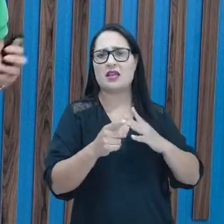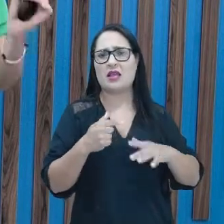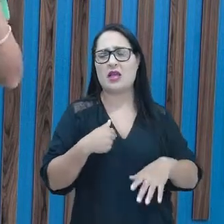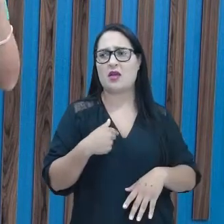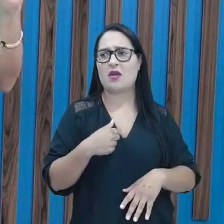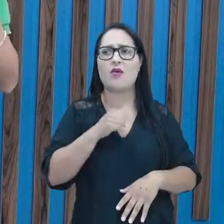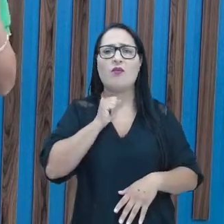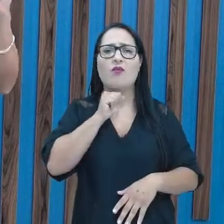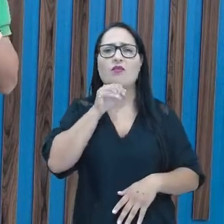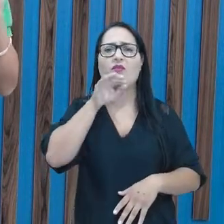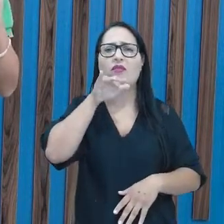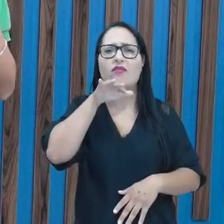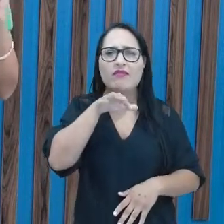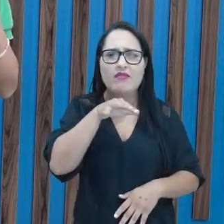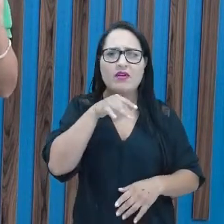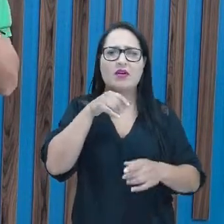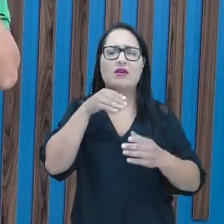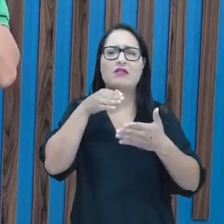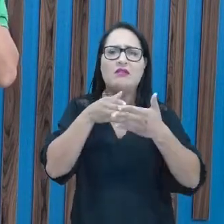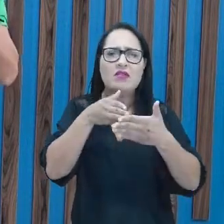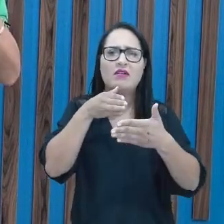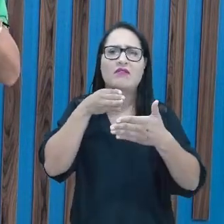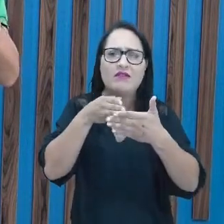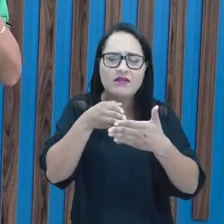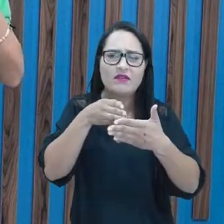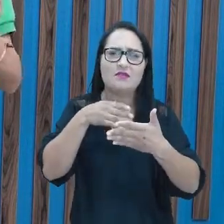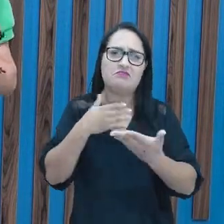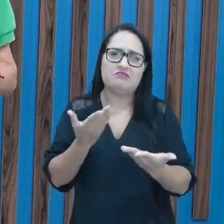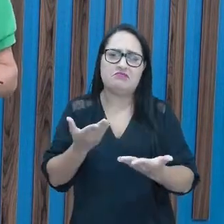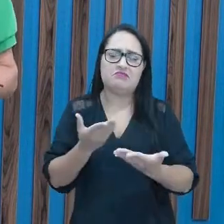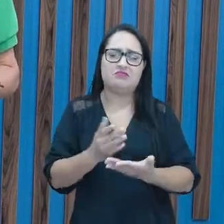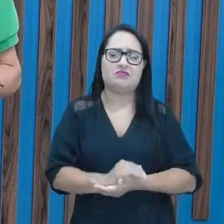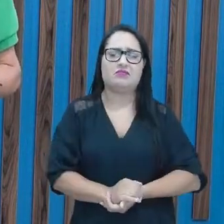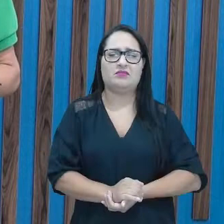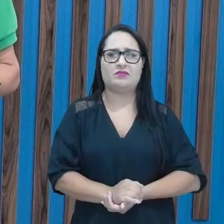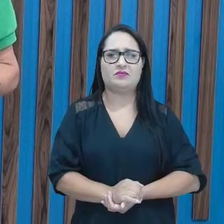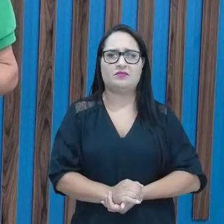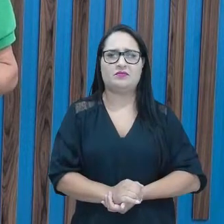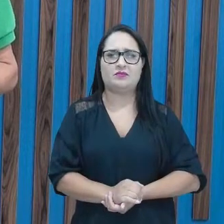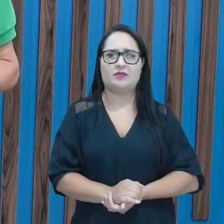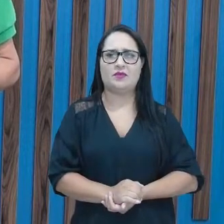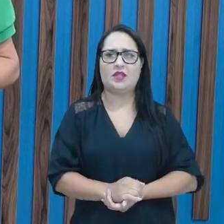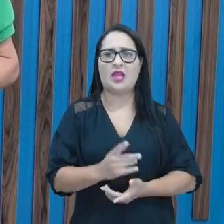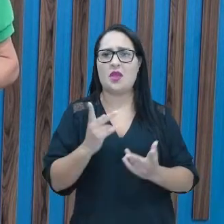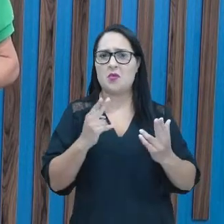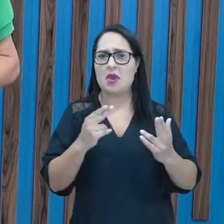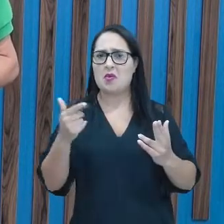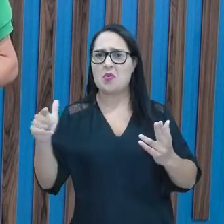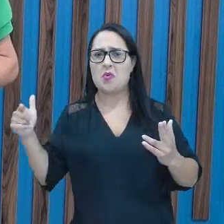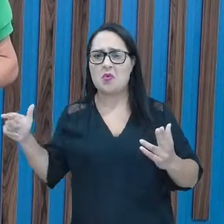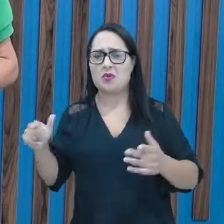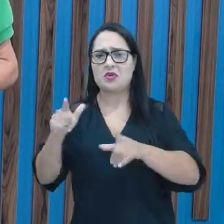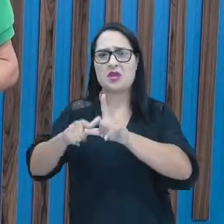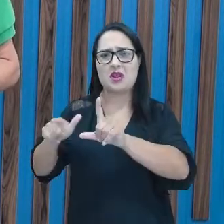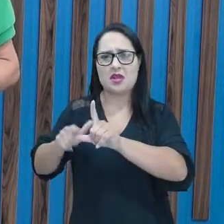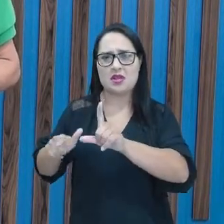ar também não consegue passar livremente, como no caso das consoantes? Será que as partes da nossa